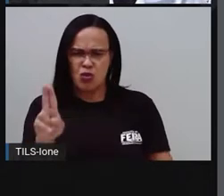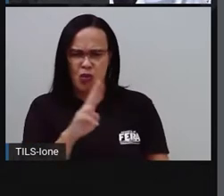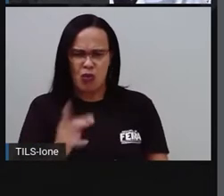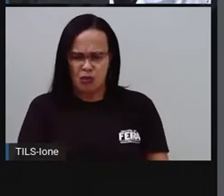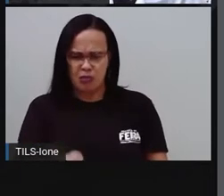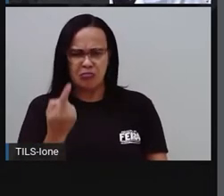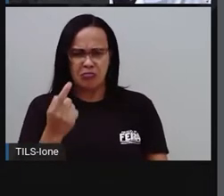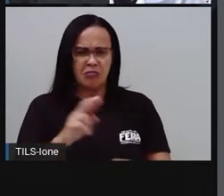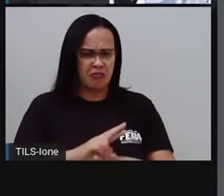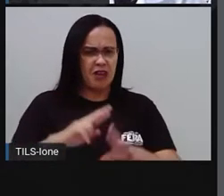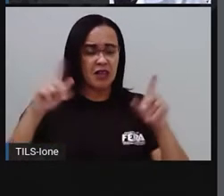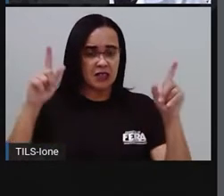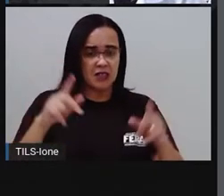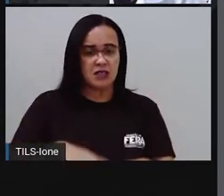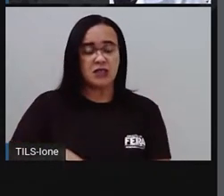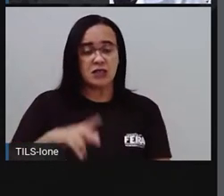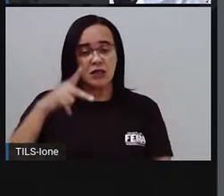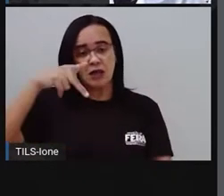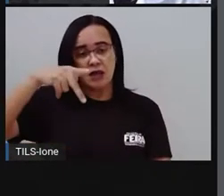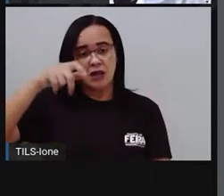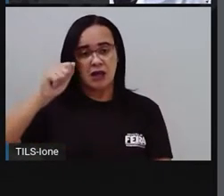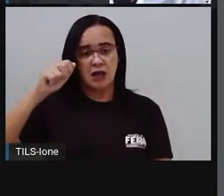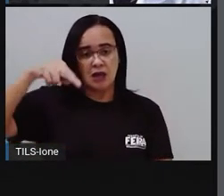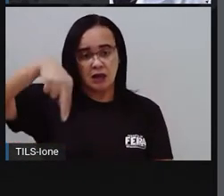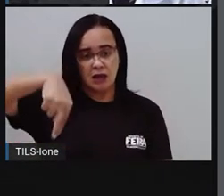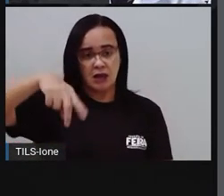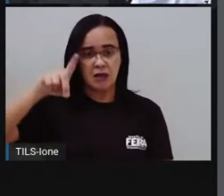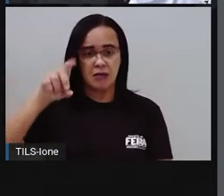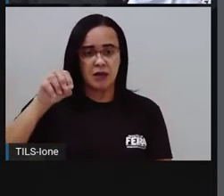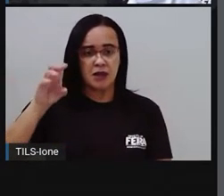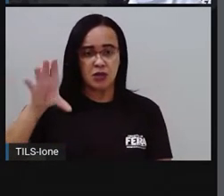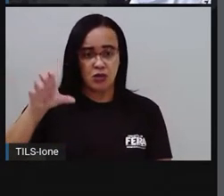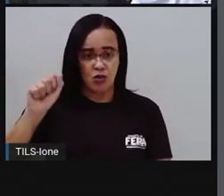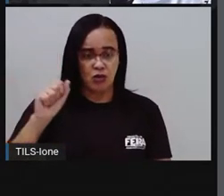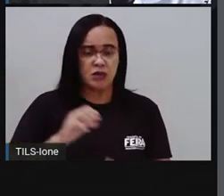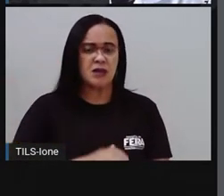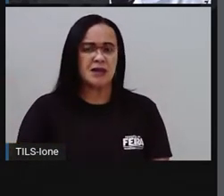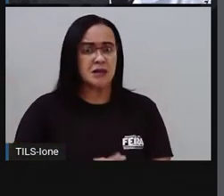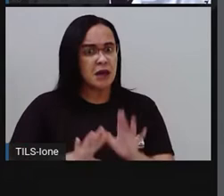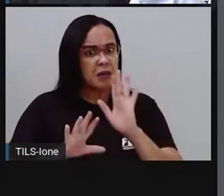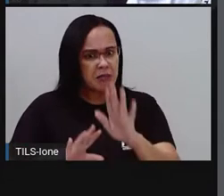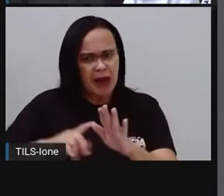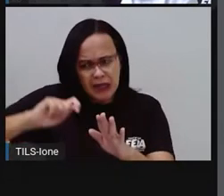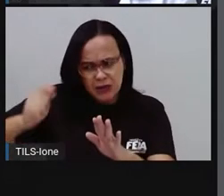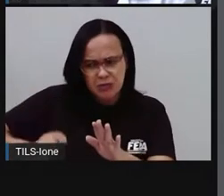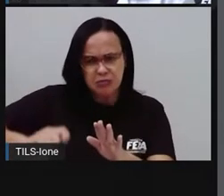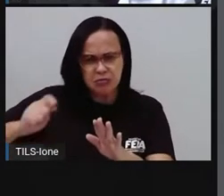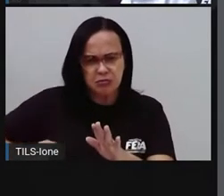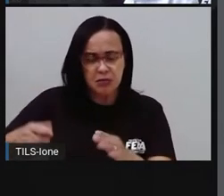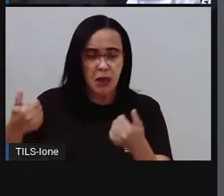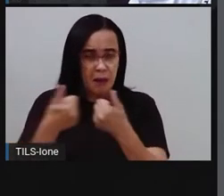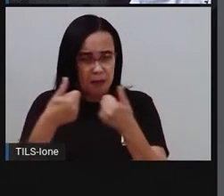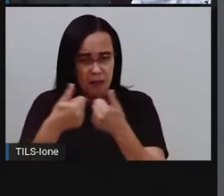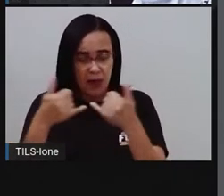Não se deve empinar papagaios onde tem fios. É perigoso.